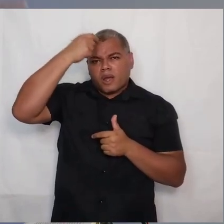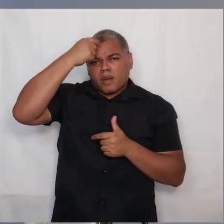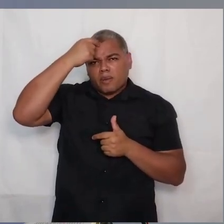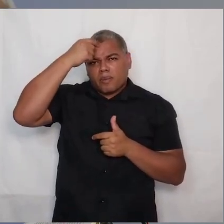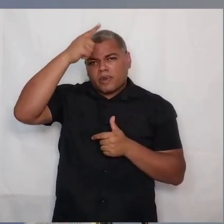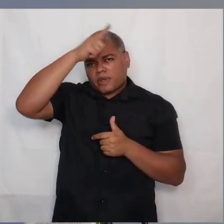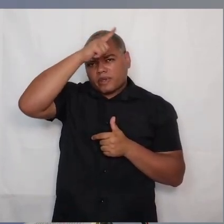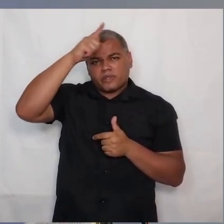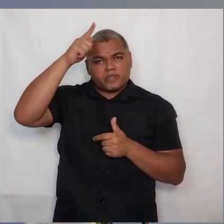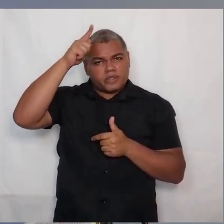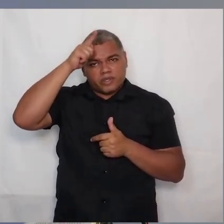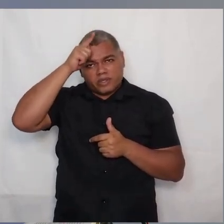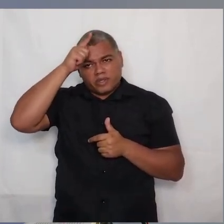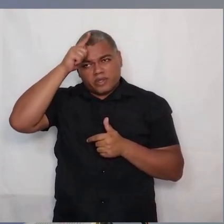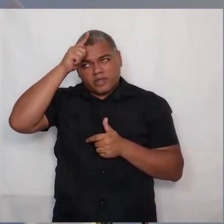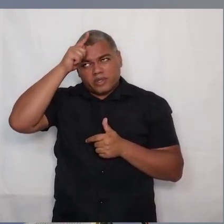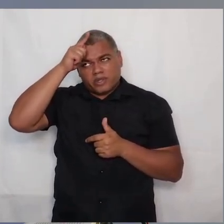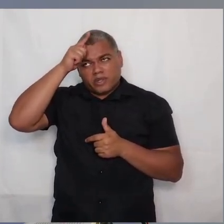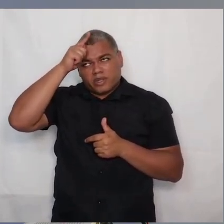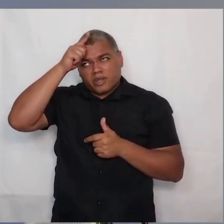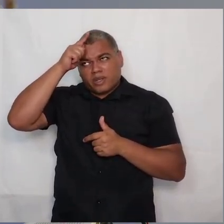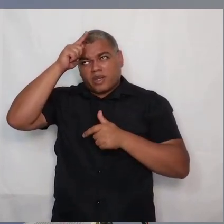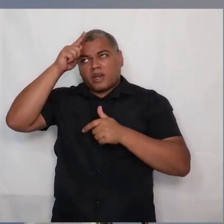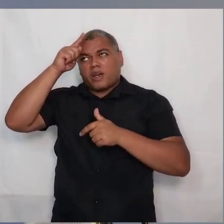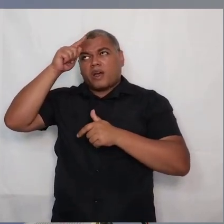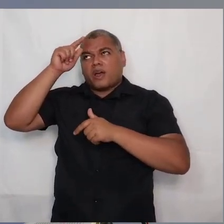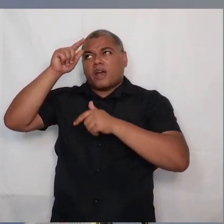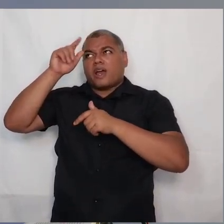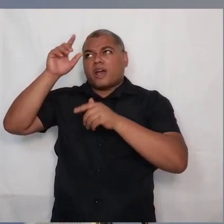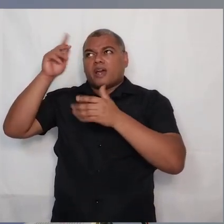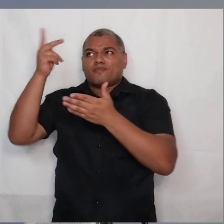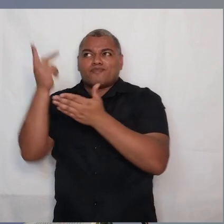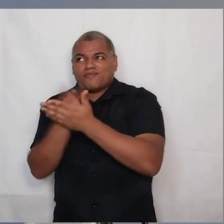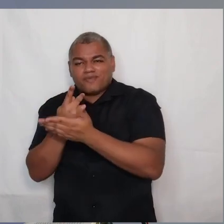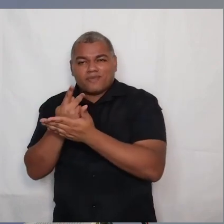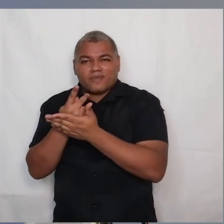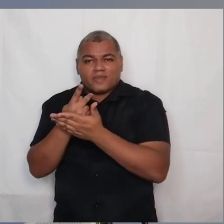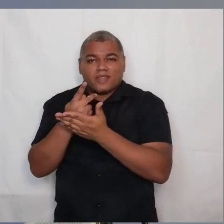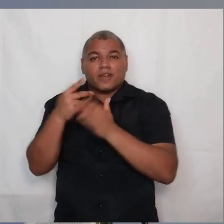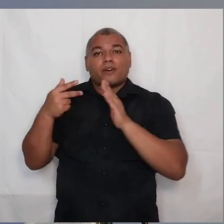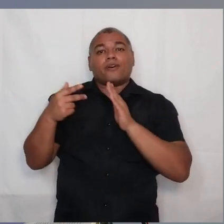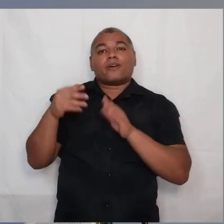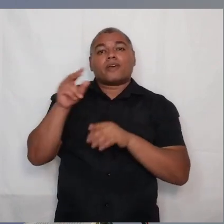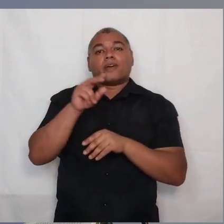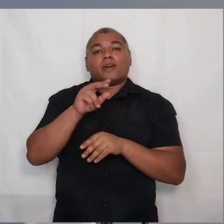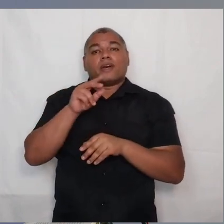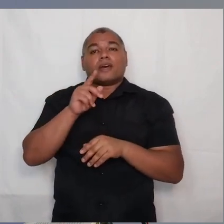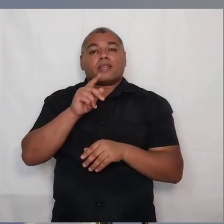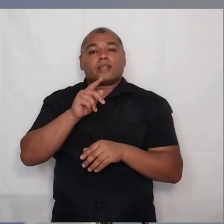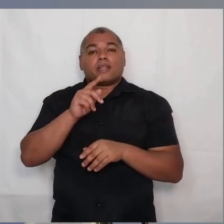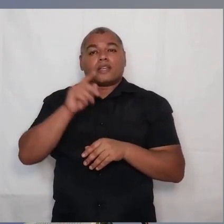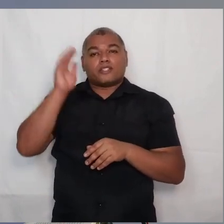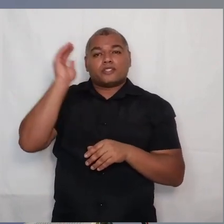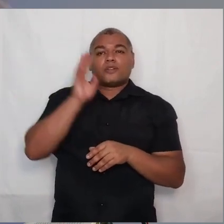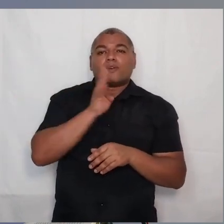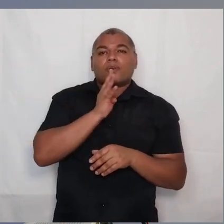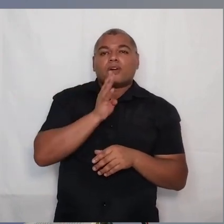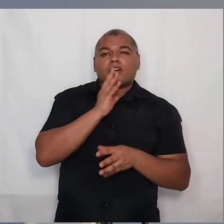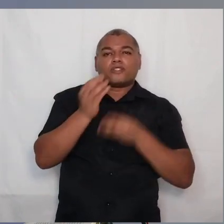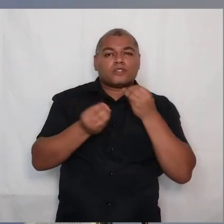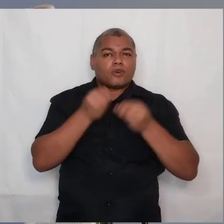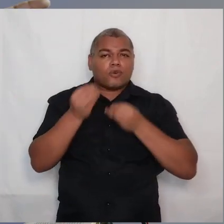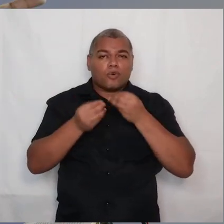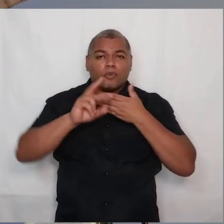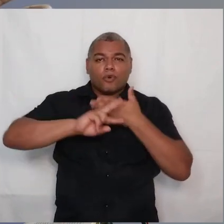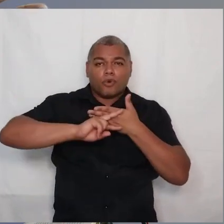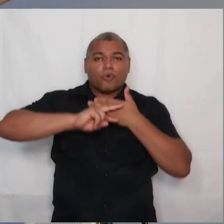funciona como deveria funcionar. É o que em teologia se chama dos efeitos noéticos do pecado. Noéticos que não tem nada a ver com